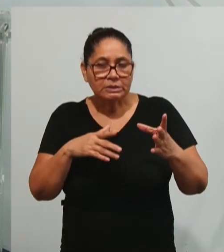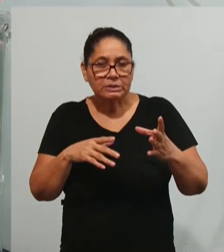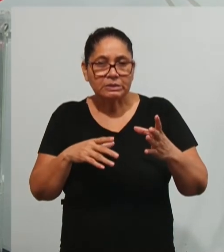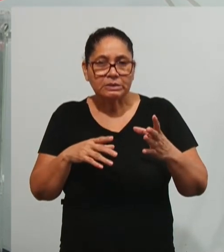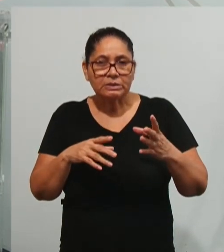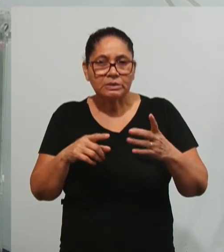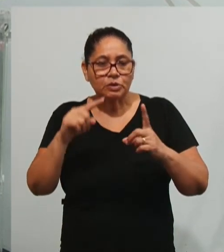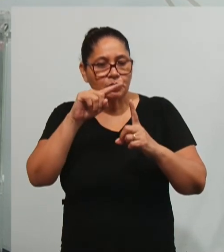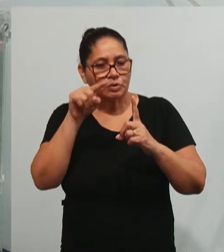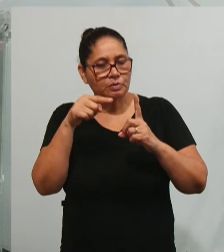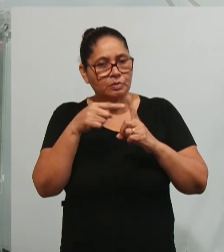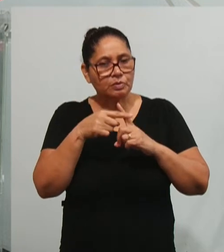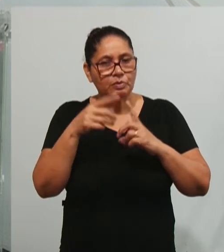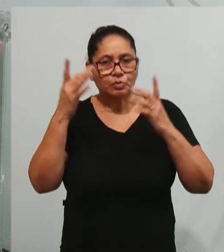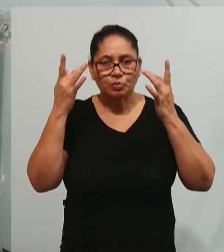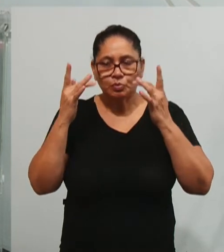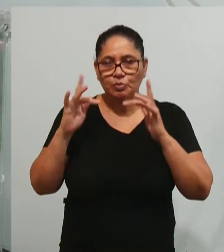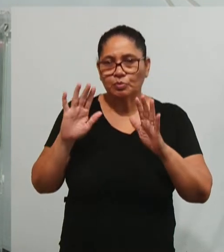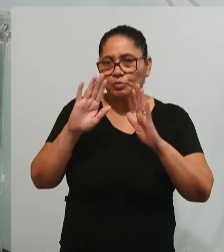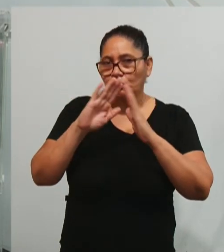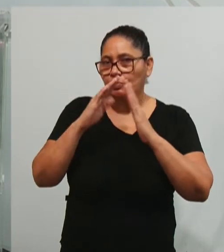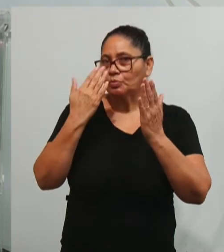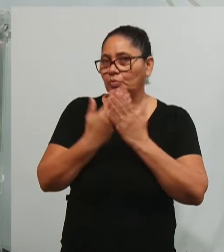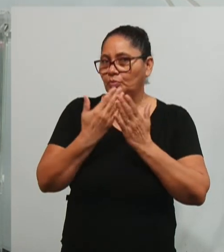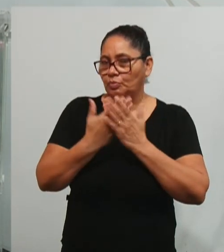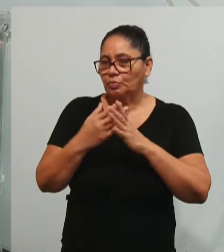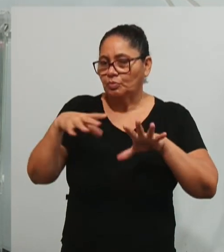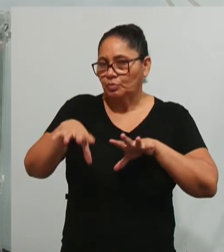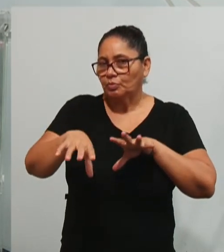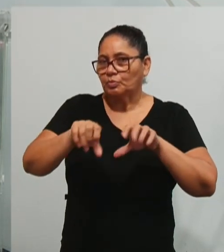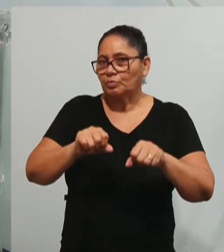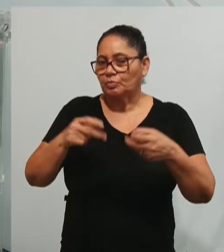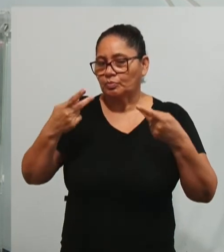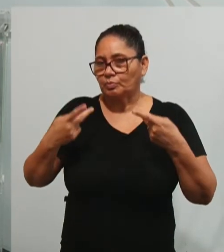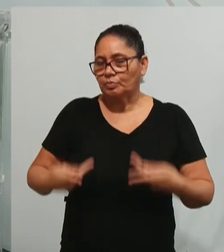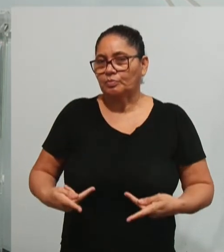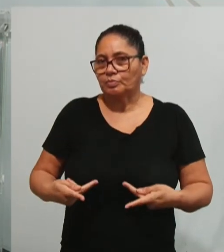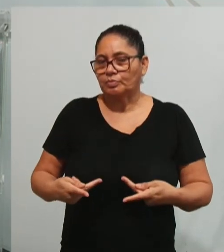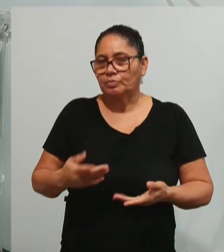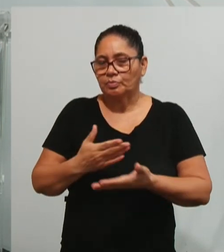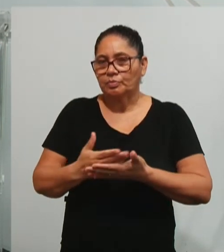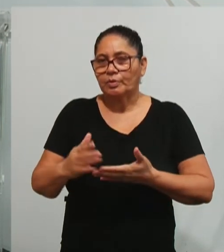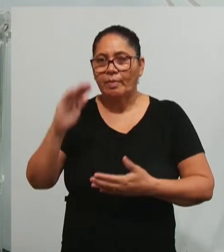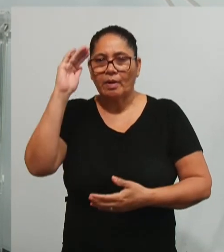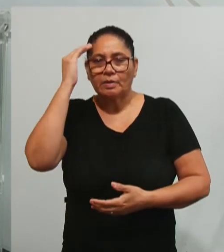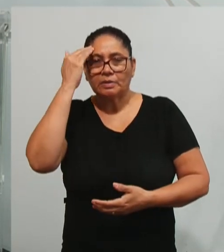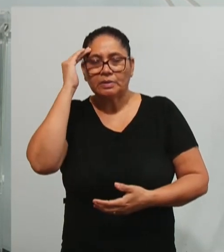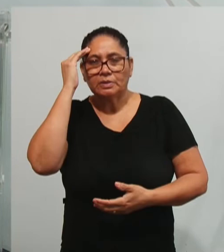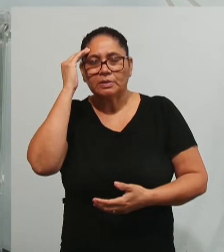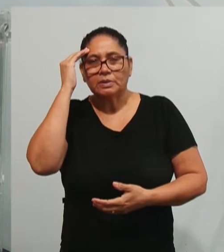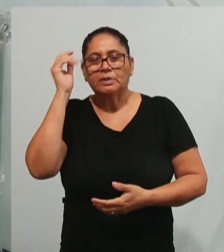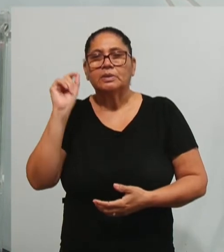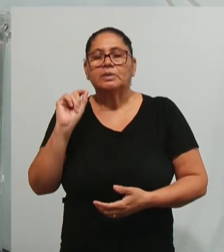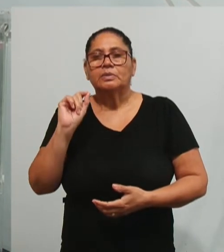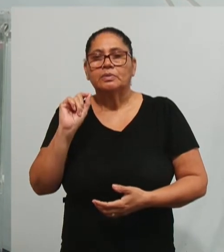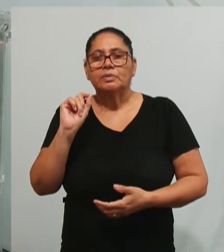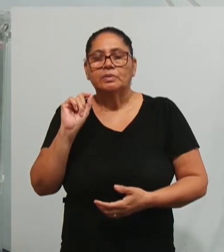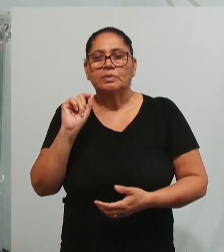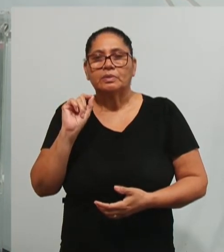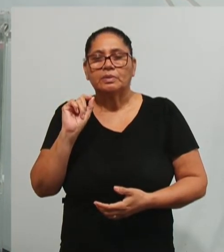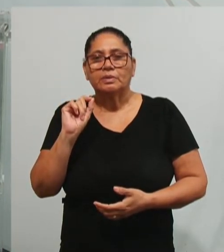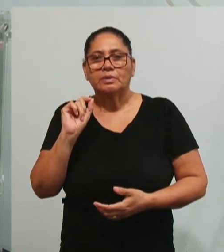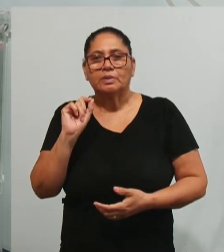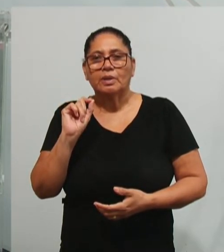natureza, da escola, que é a formação humana, que a gente começa a compreender que o que é de